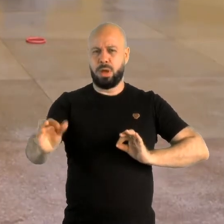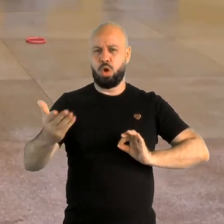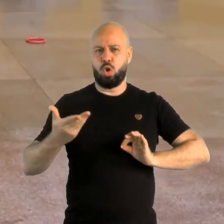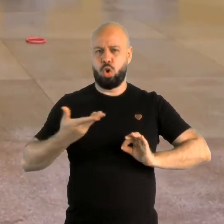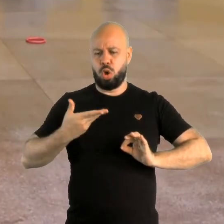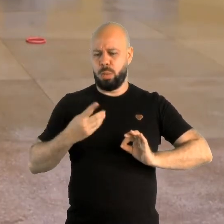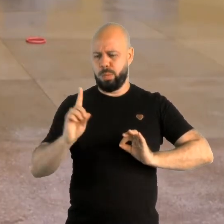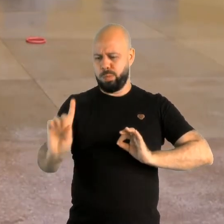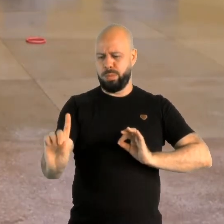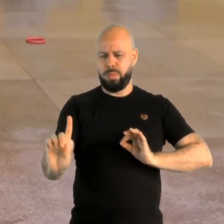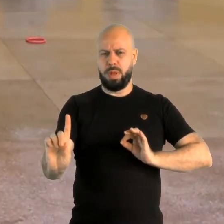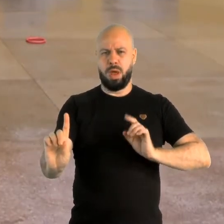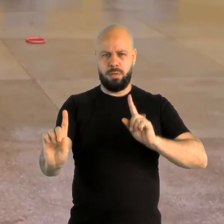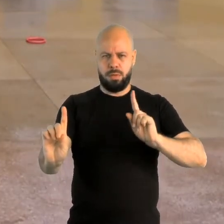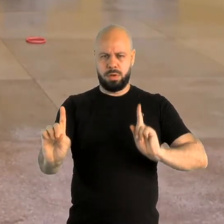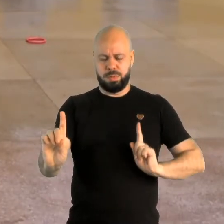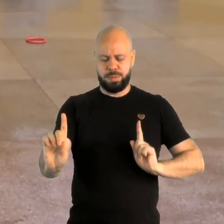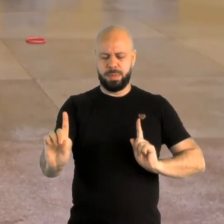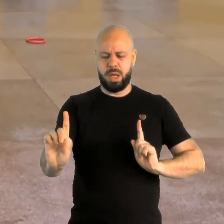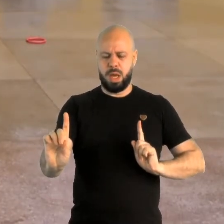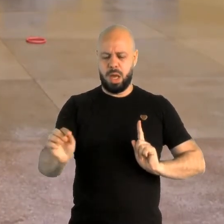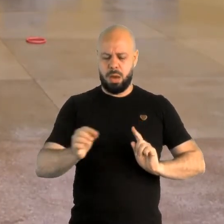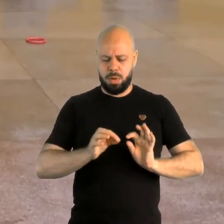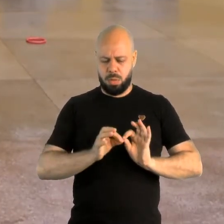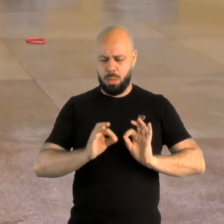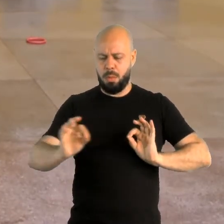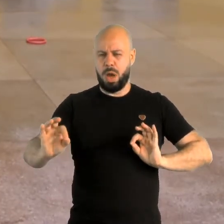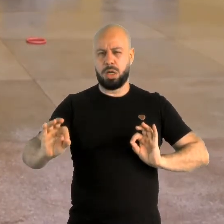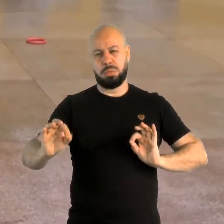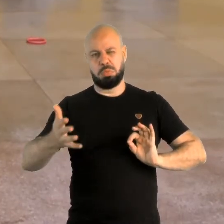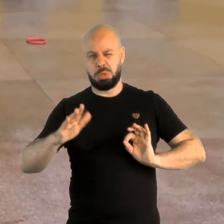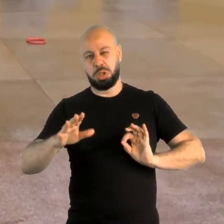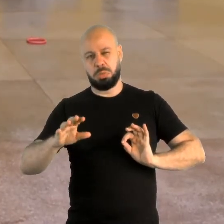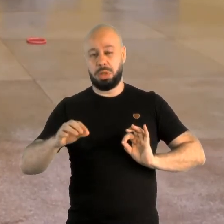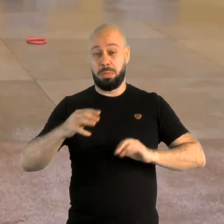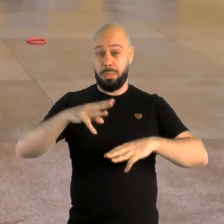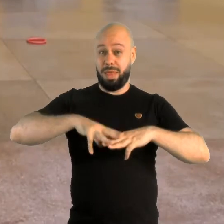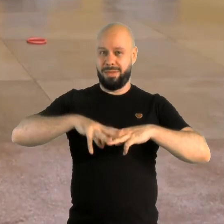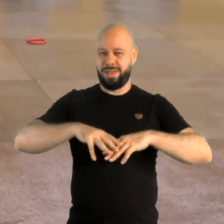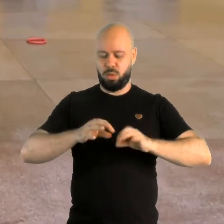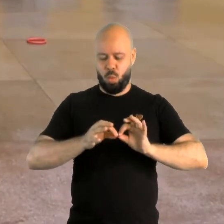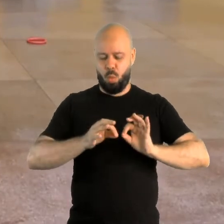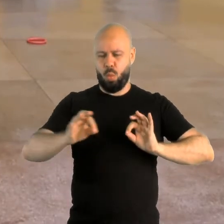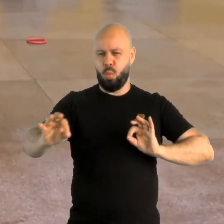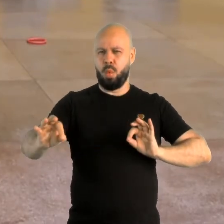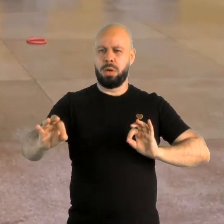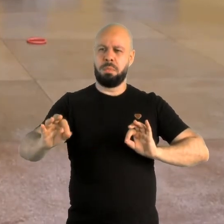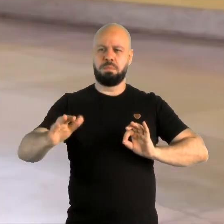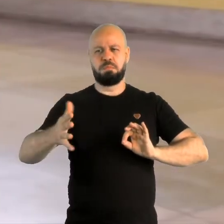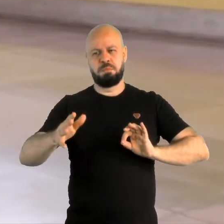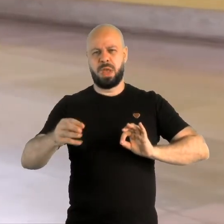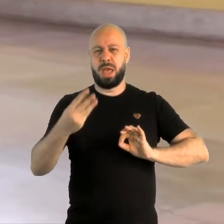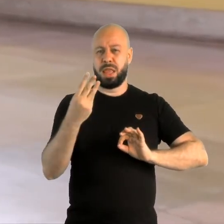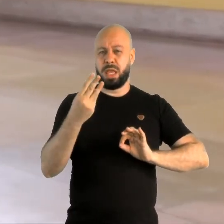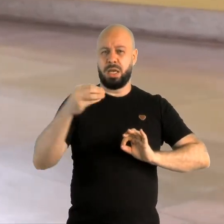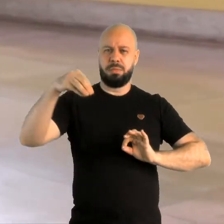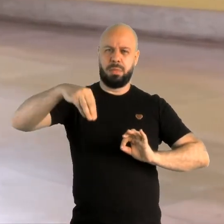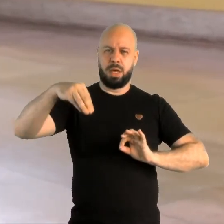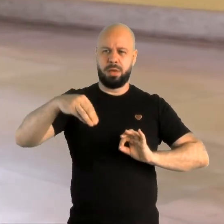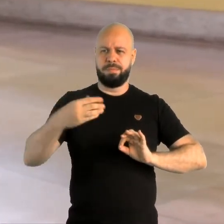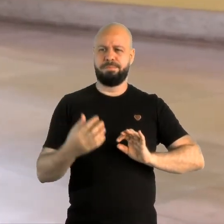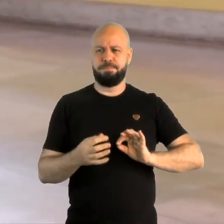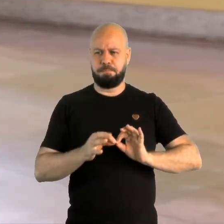o seu colega. Então, imagine que o seu colega está, matemática agora, Imagine que o seu colega está a três metros.